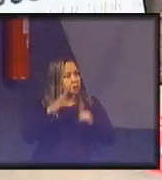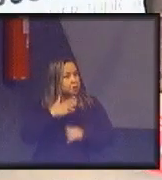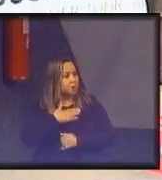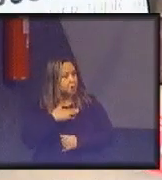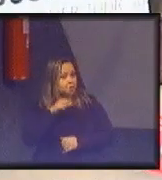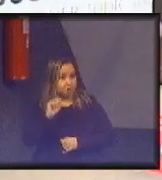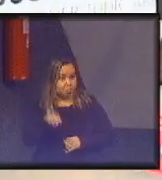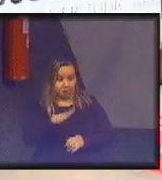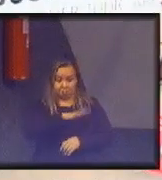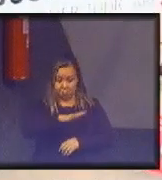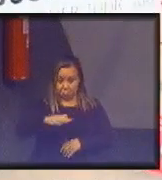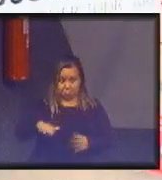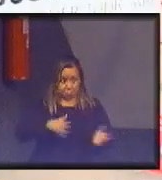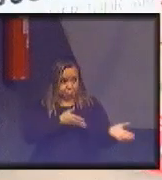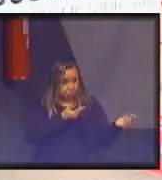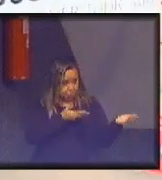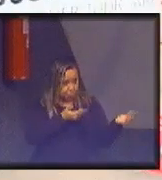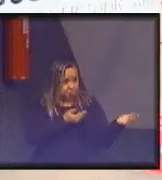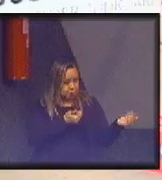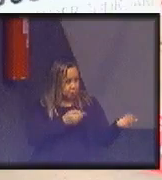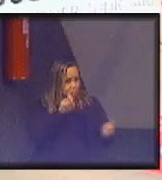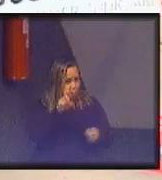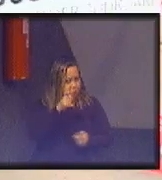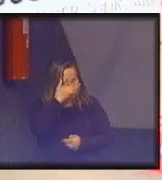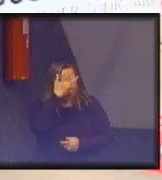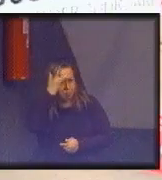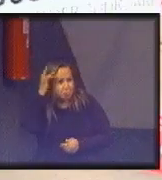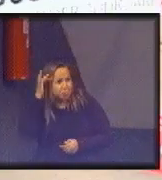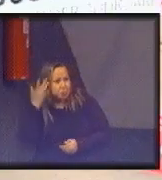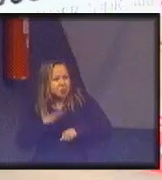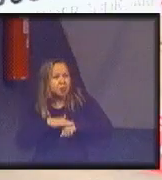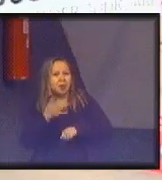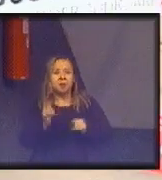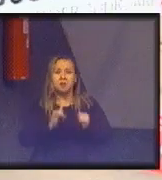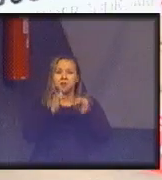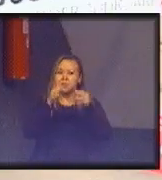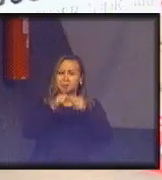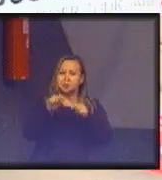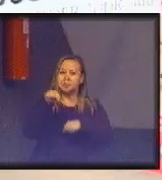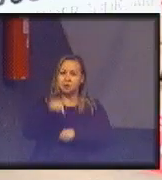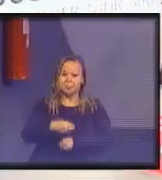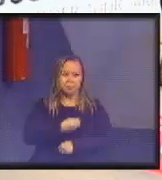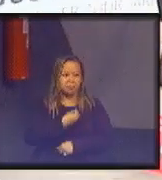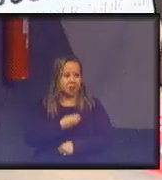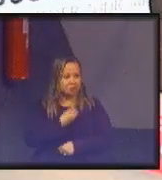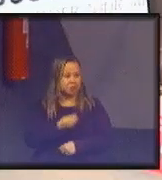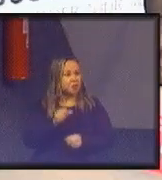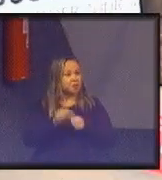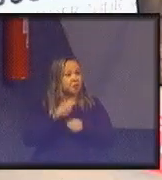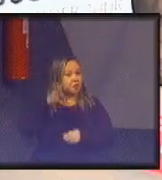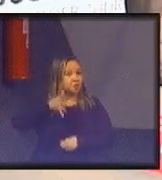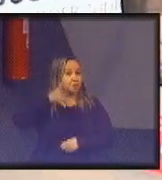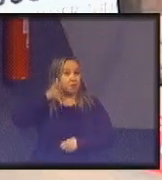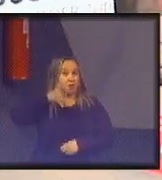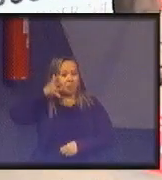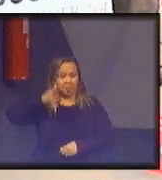essas crianças, esses jovens são as pessoas mais importantes que estão aqui e eu vou fazer essa palestra